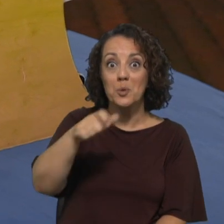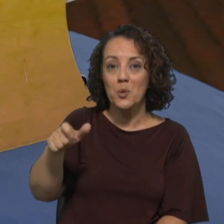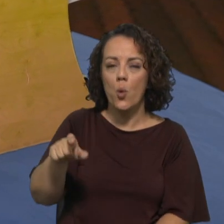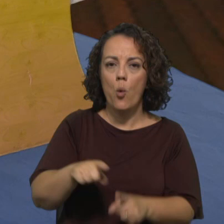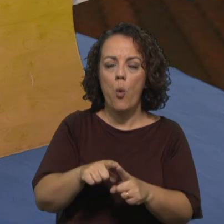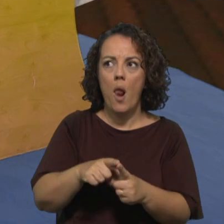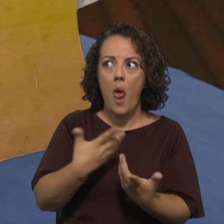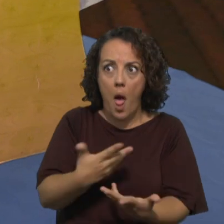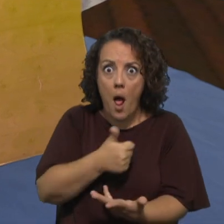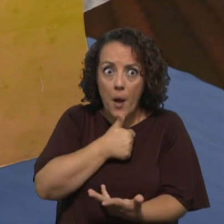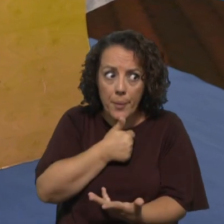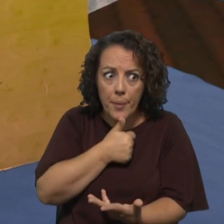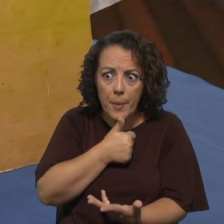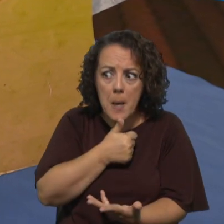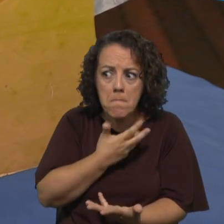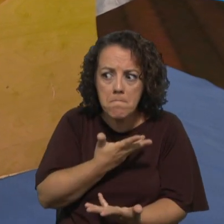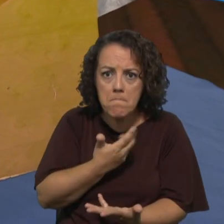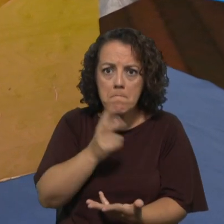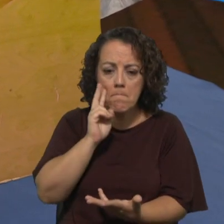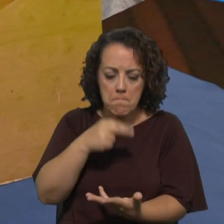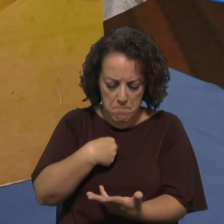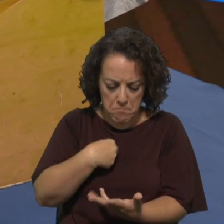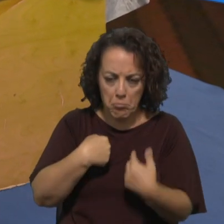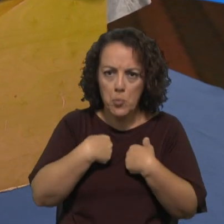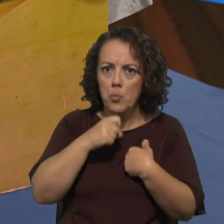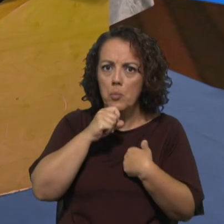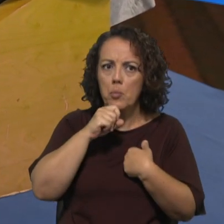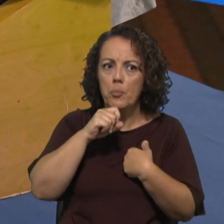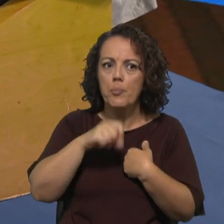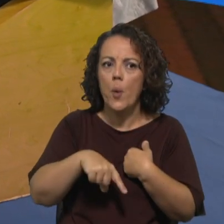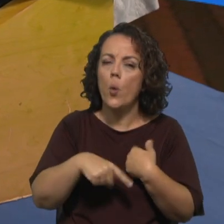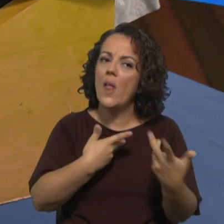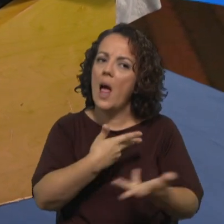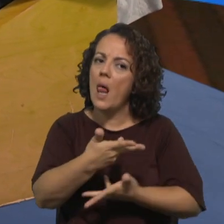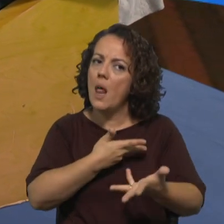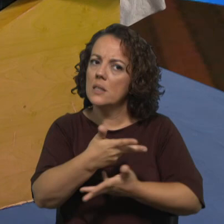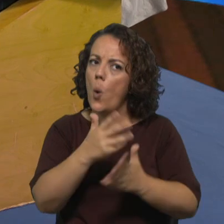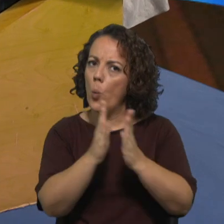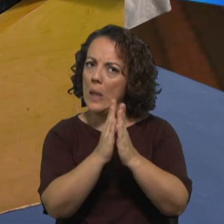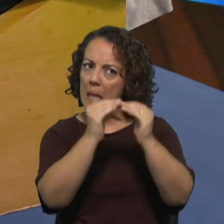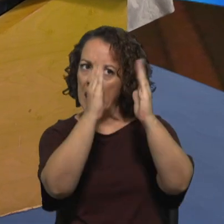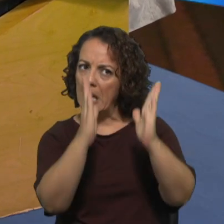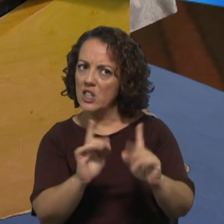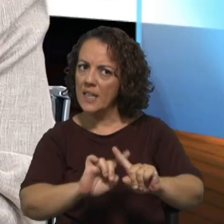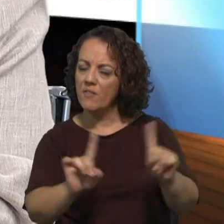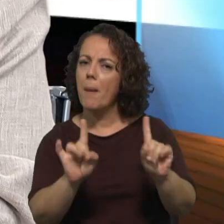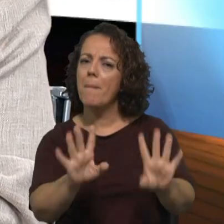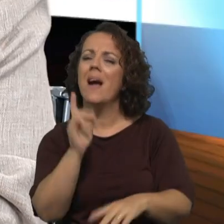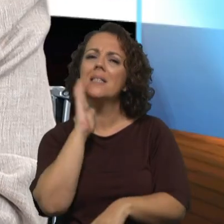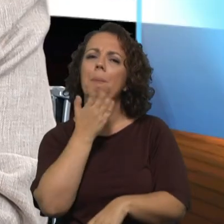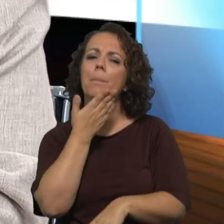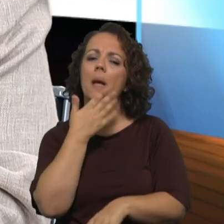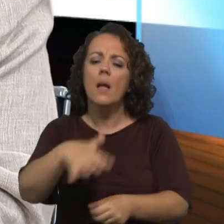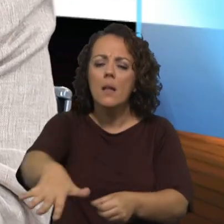podiam adentrar num novo relacionamento com a igreja mas é preciso ver o que é que as comunidades lhes vão oferecer agora